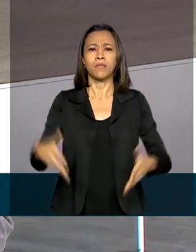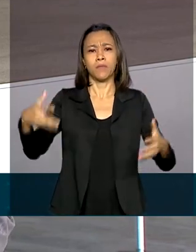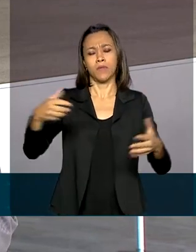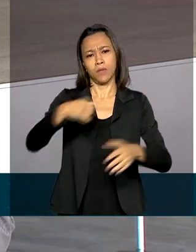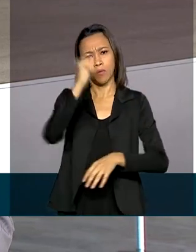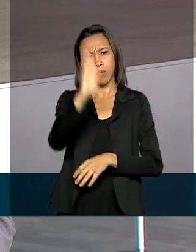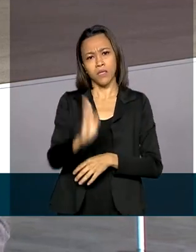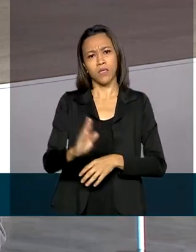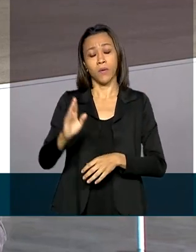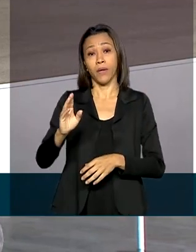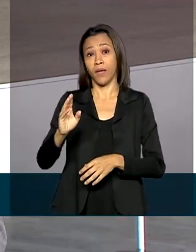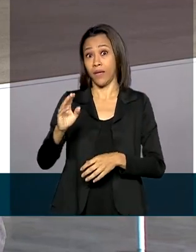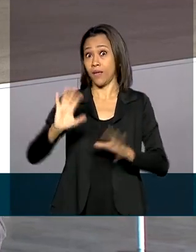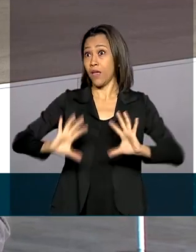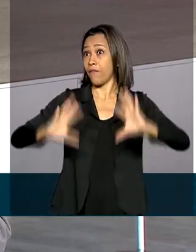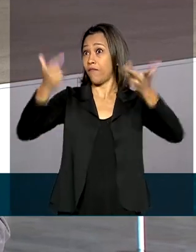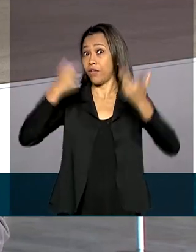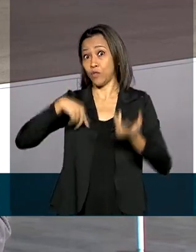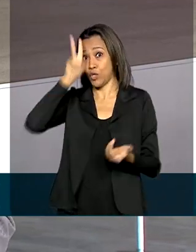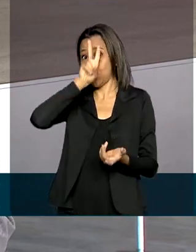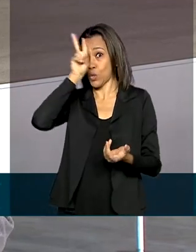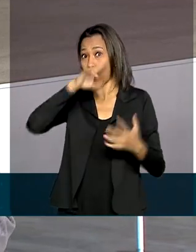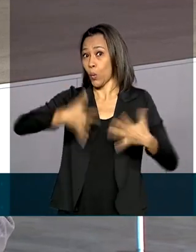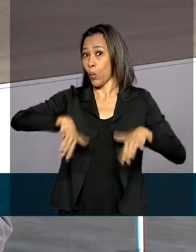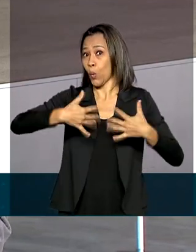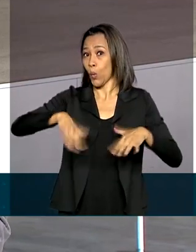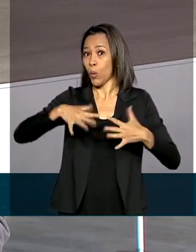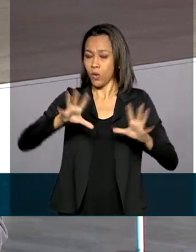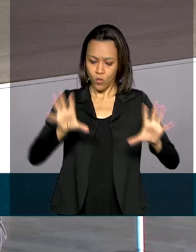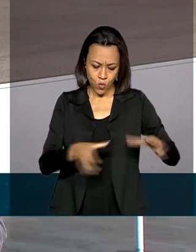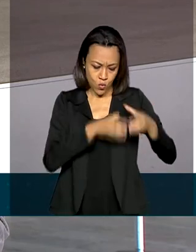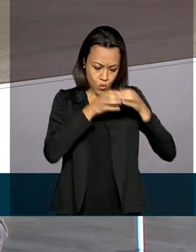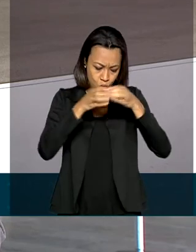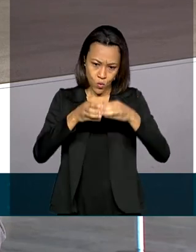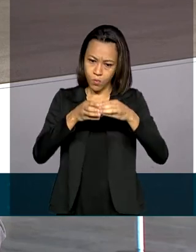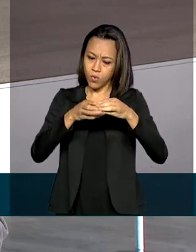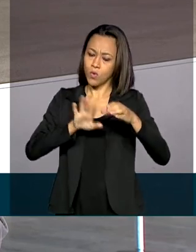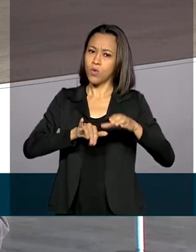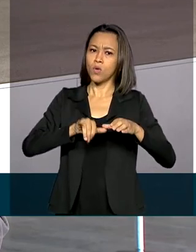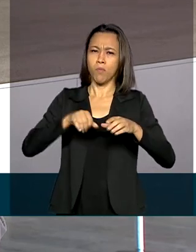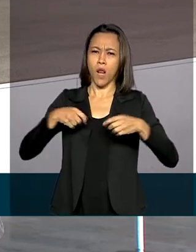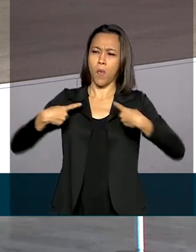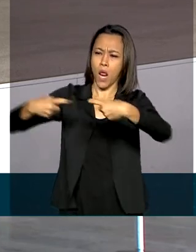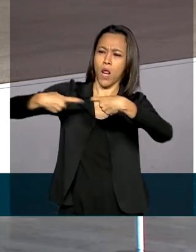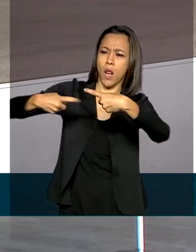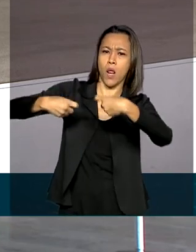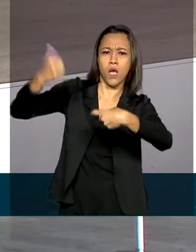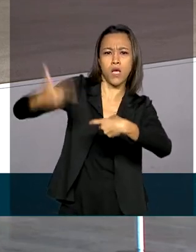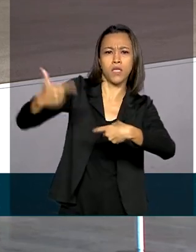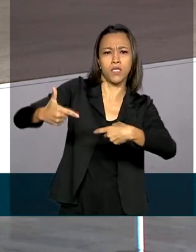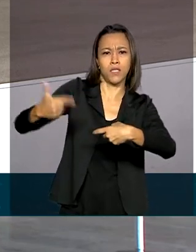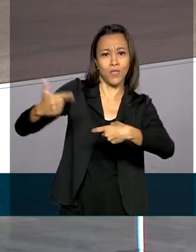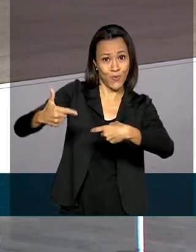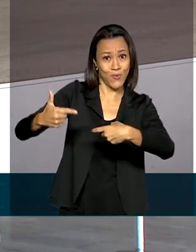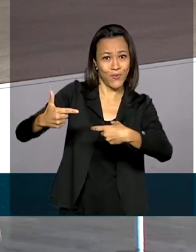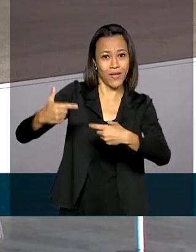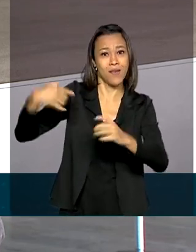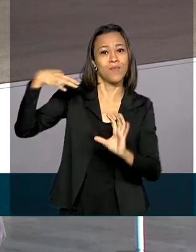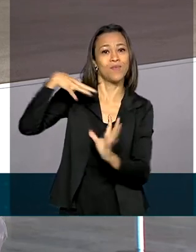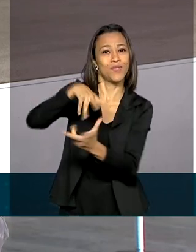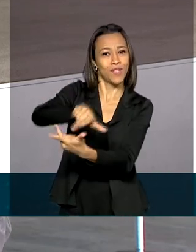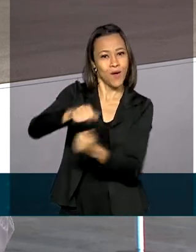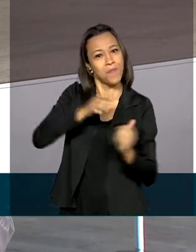históricos, como o envio da Força Expedicionária Brasileira para lutar na Segunda Guerra Mundial. O presidente